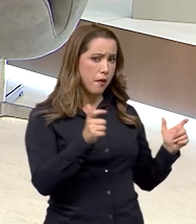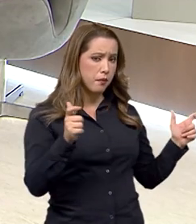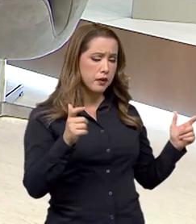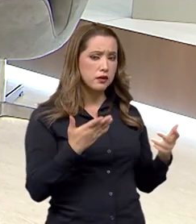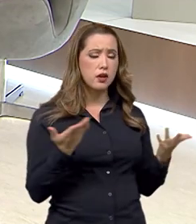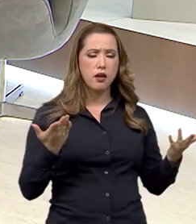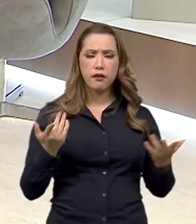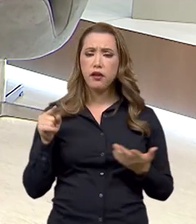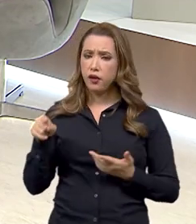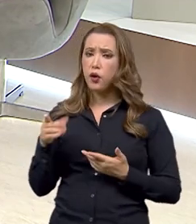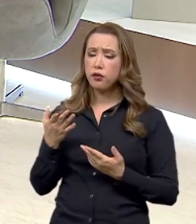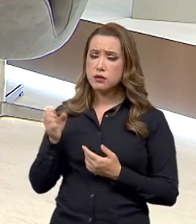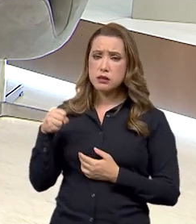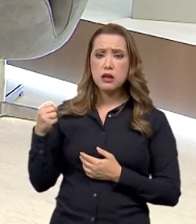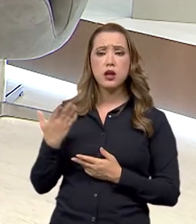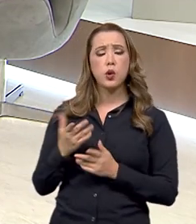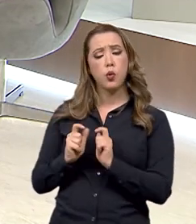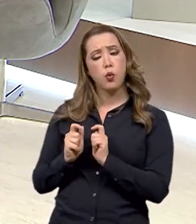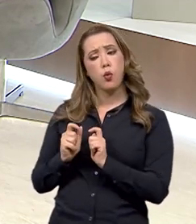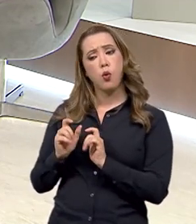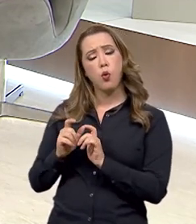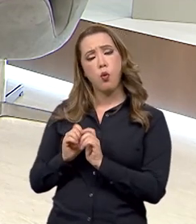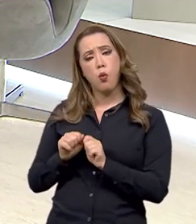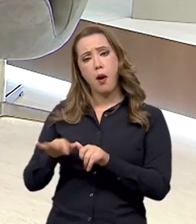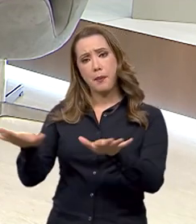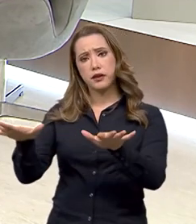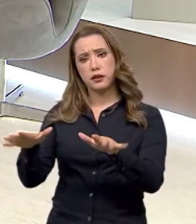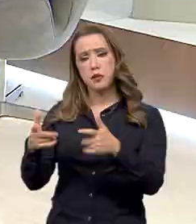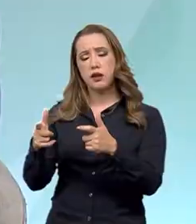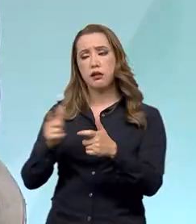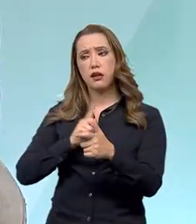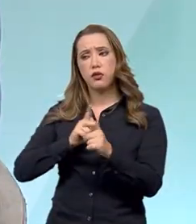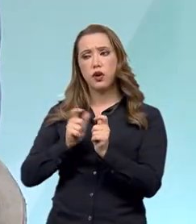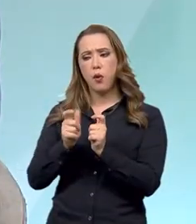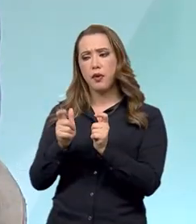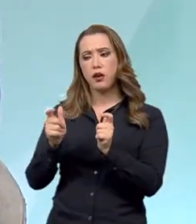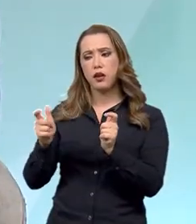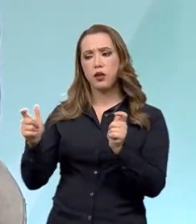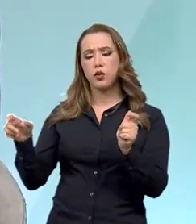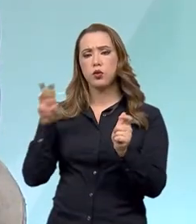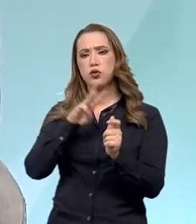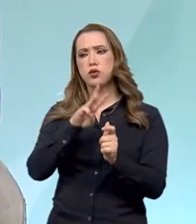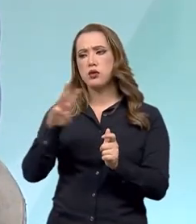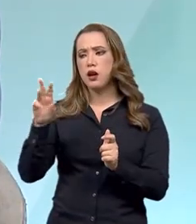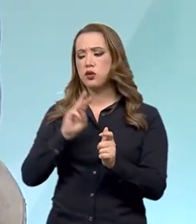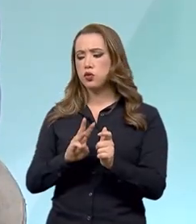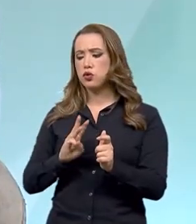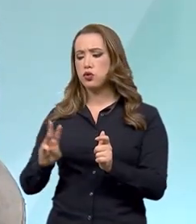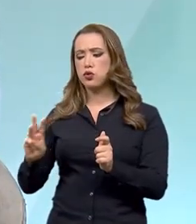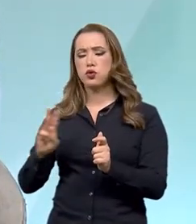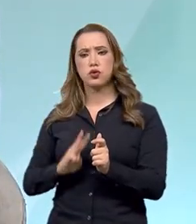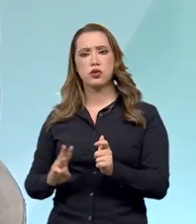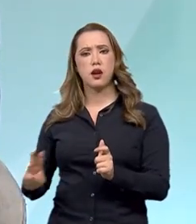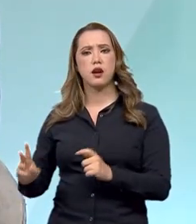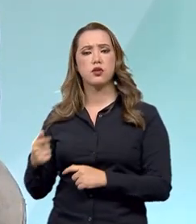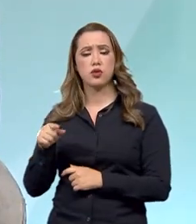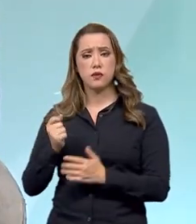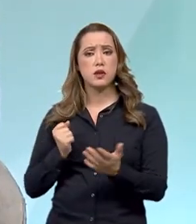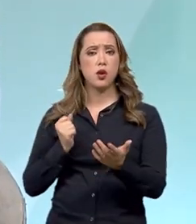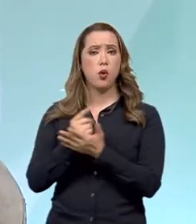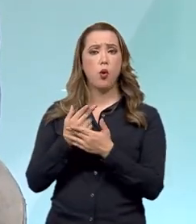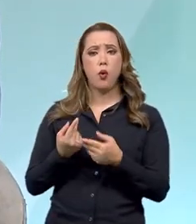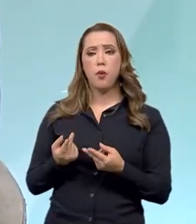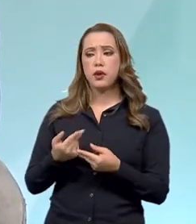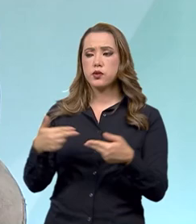plataformas e você tem vários sites, várias plataformas, consegue comprar produtos sem saber a procedência para os valores